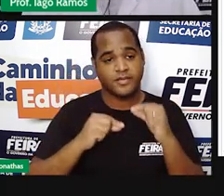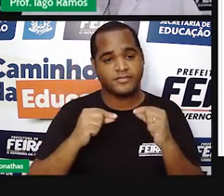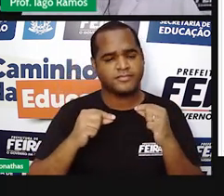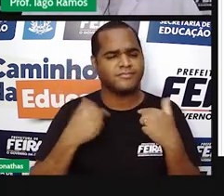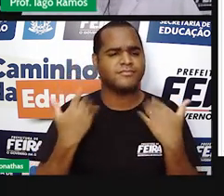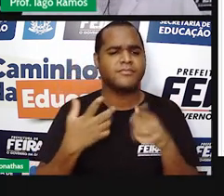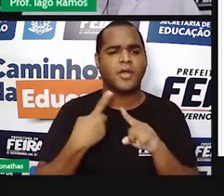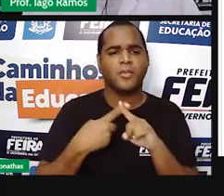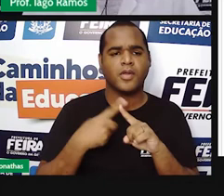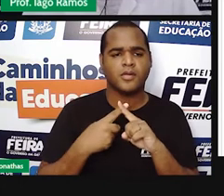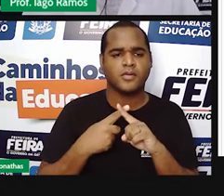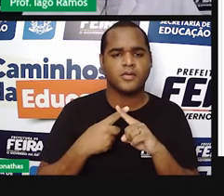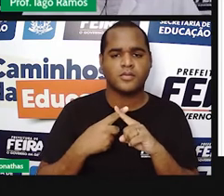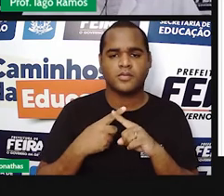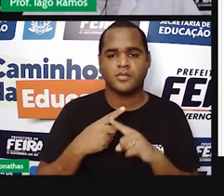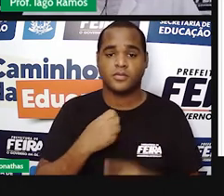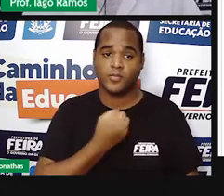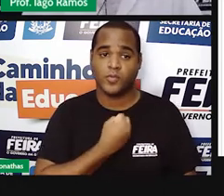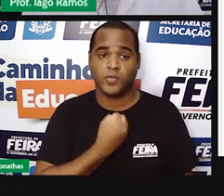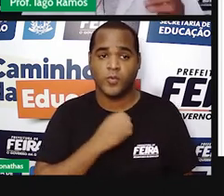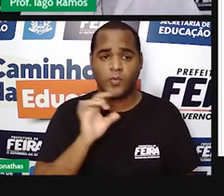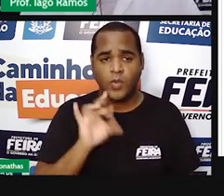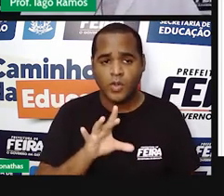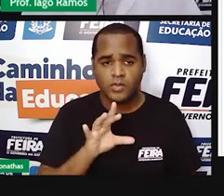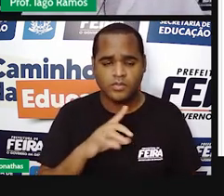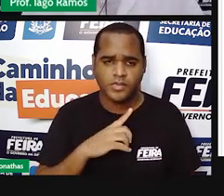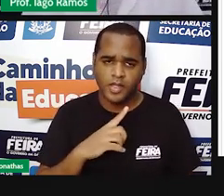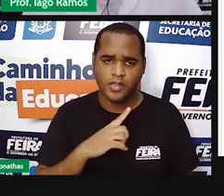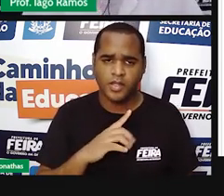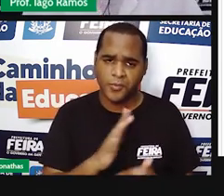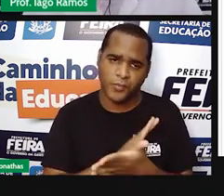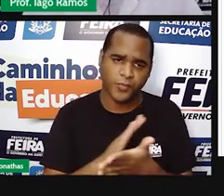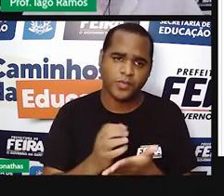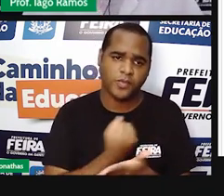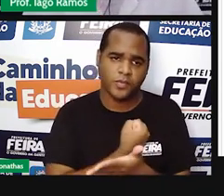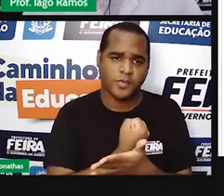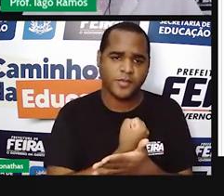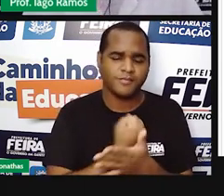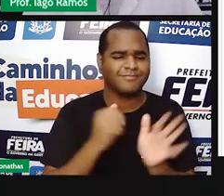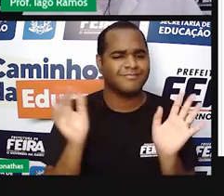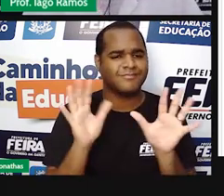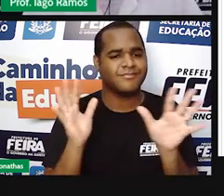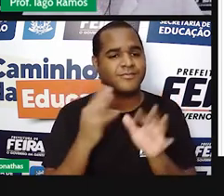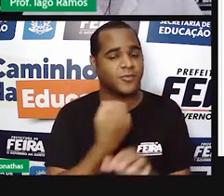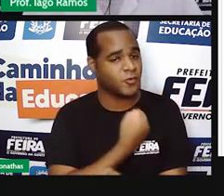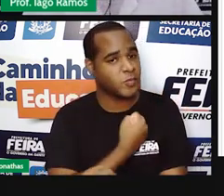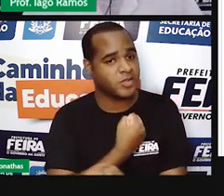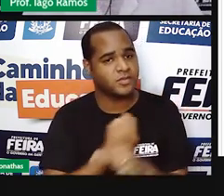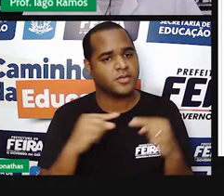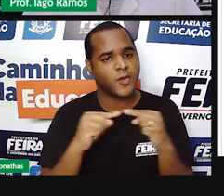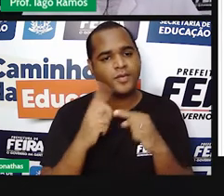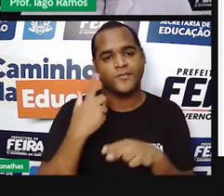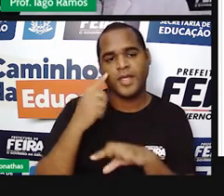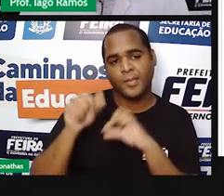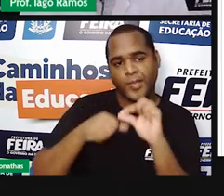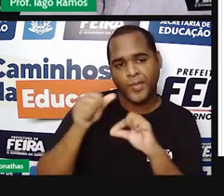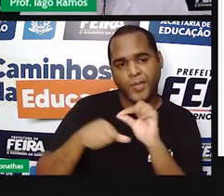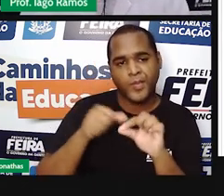Porque não existem só os números. Tem um erro aqui, a gente corrige, ó.